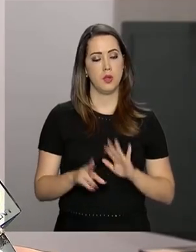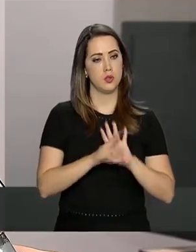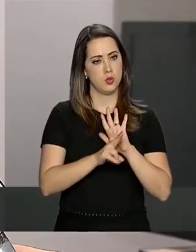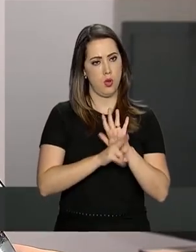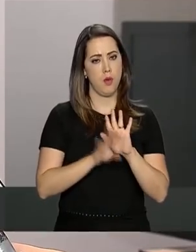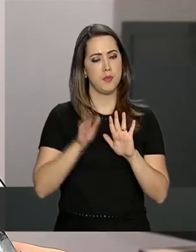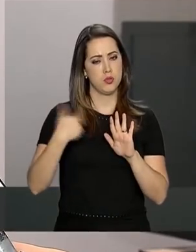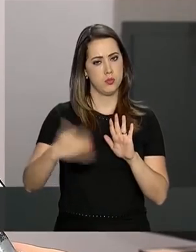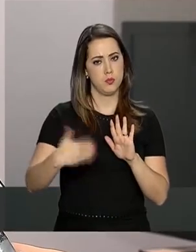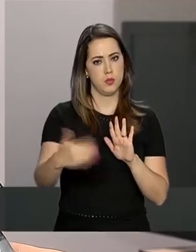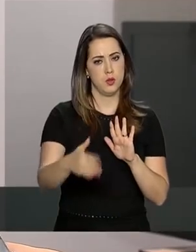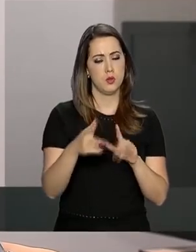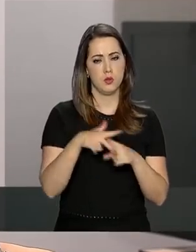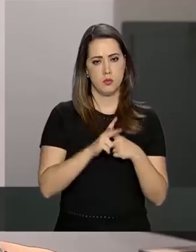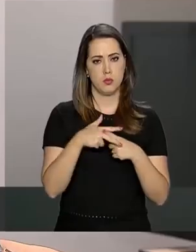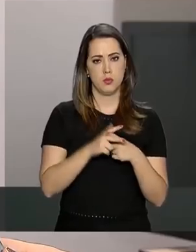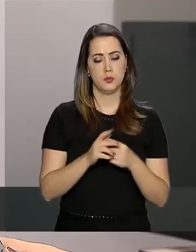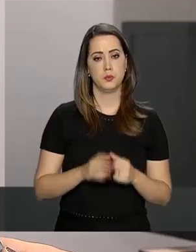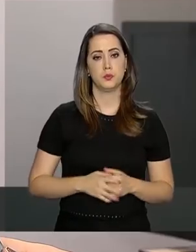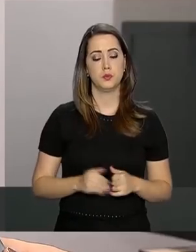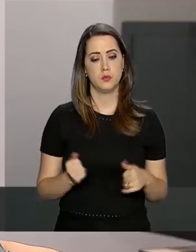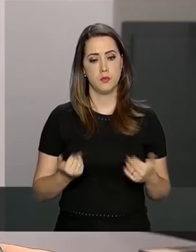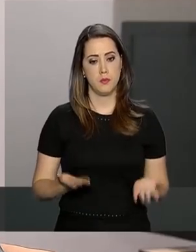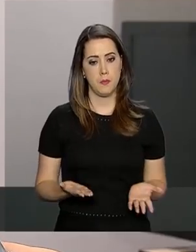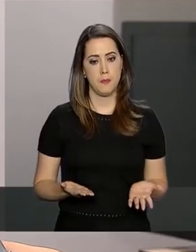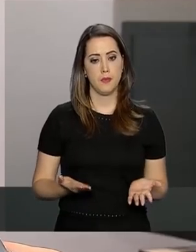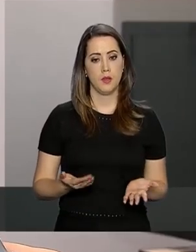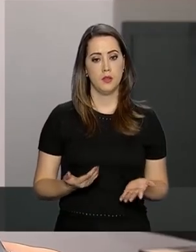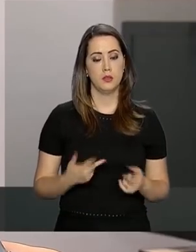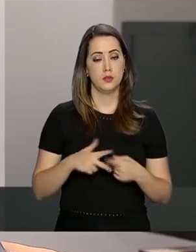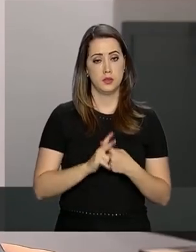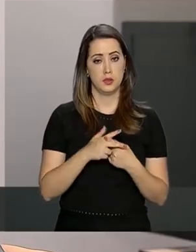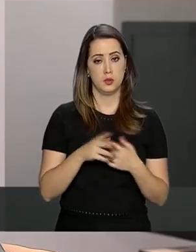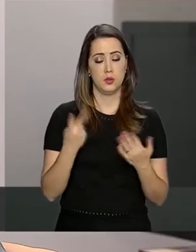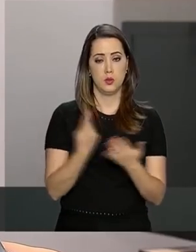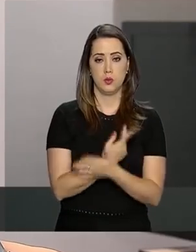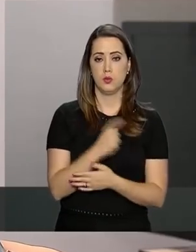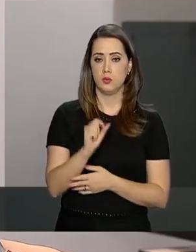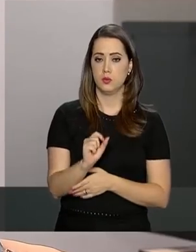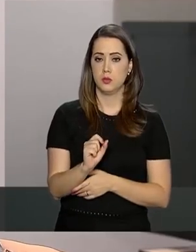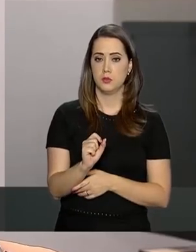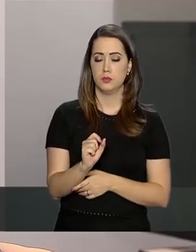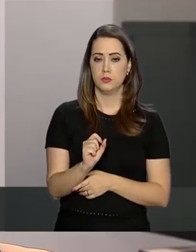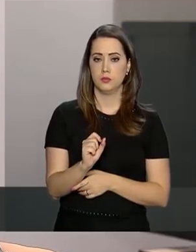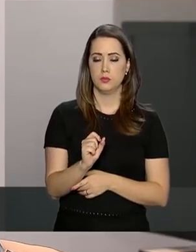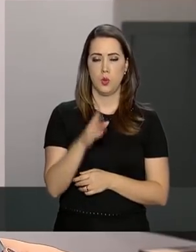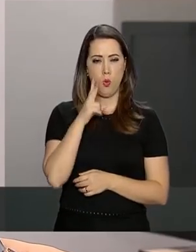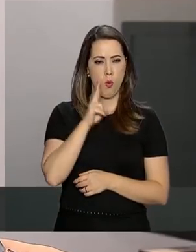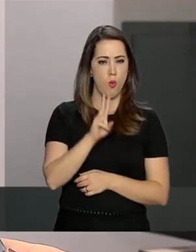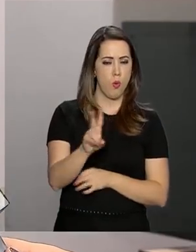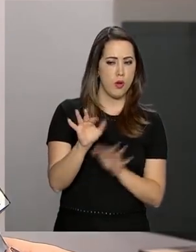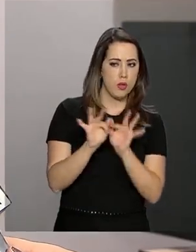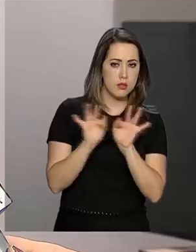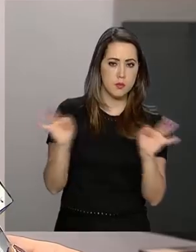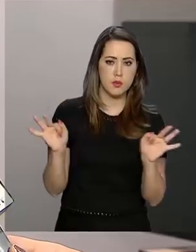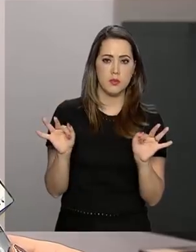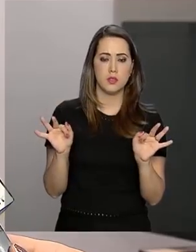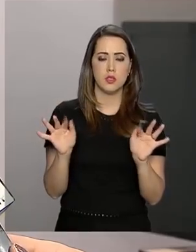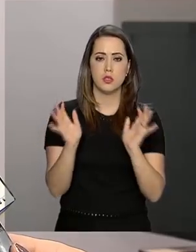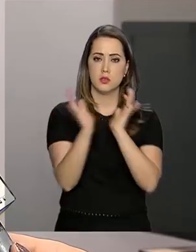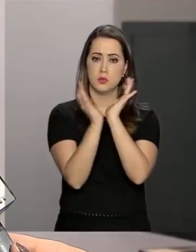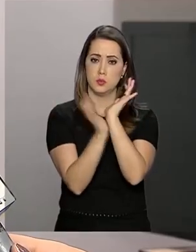estão em processo de revisão, e a revisão será exatamente com o olhar de simplificação e